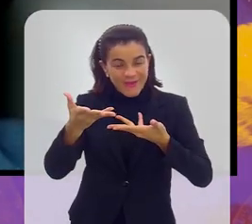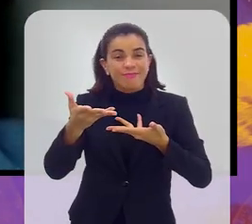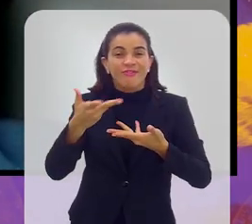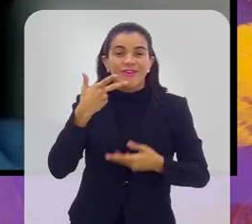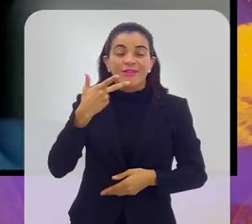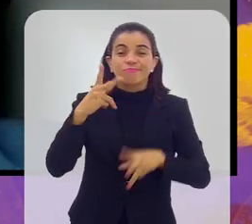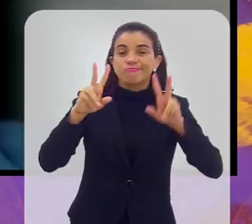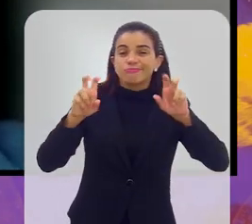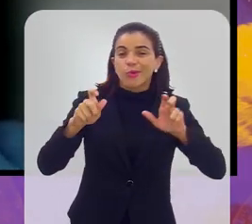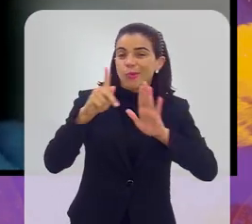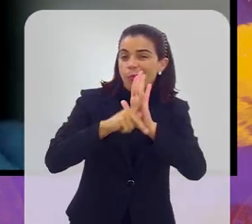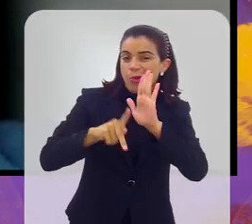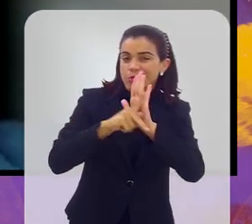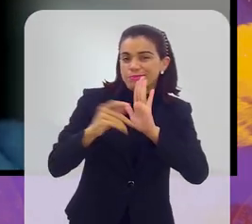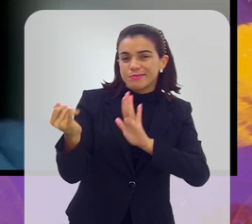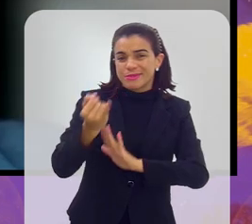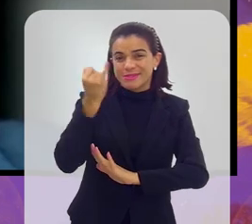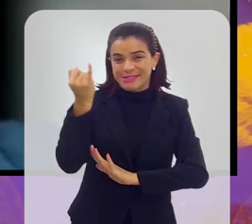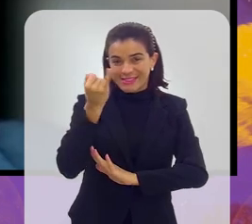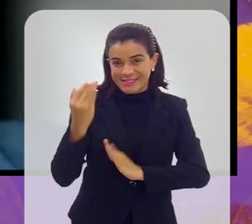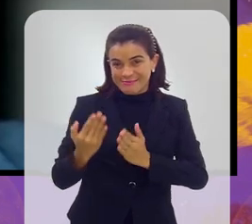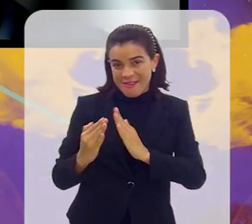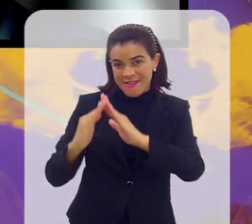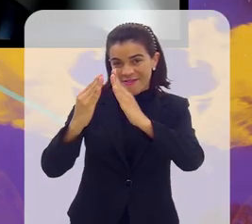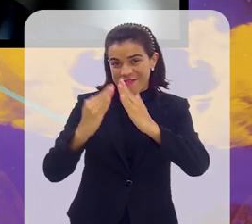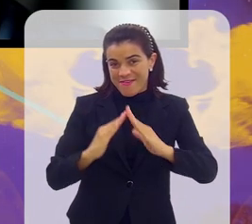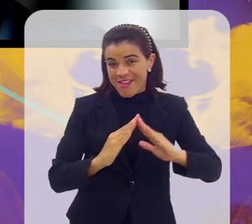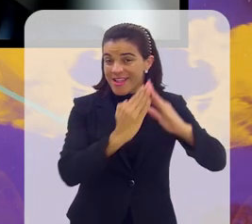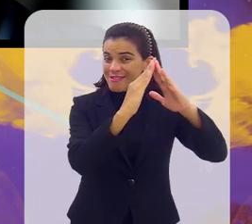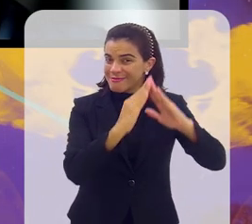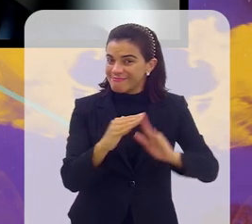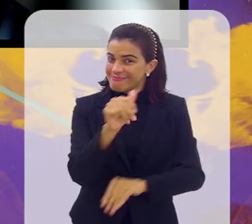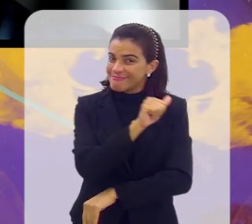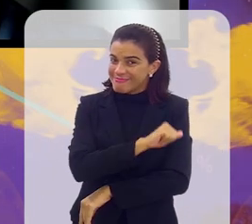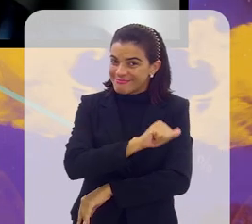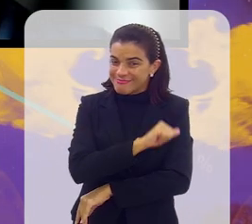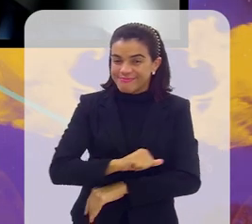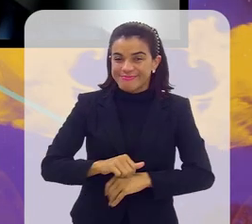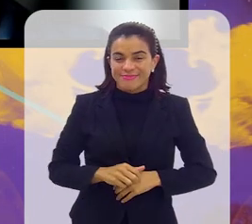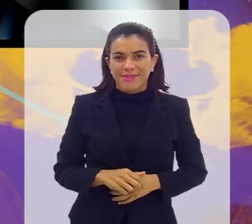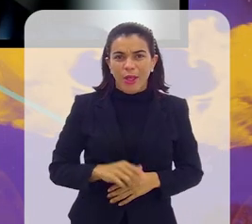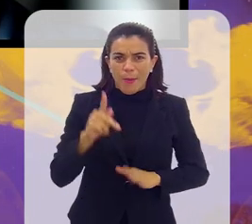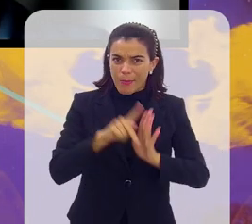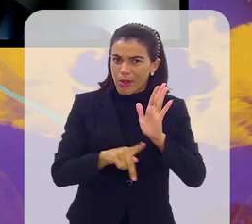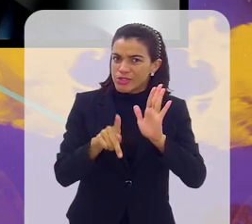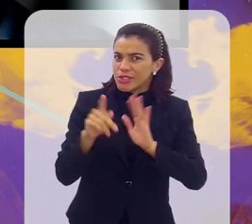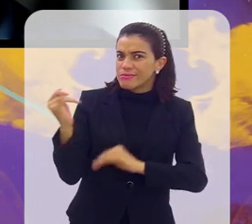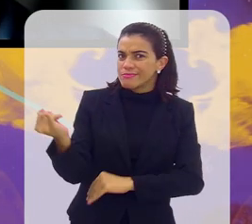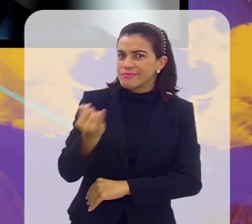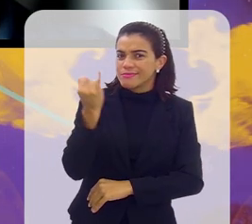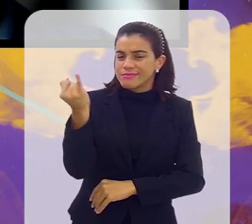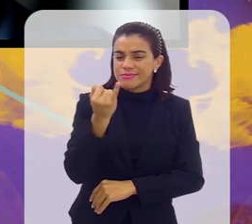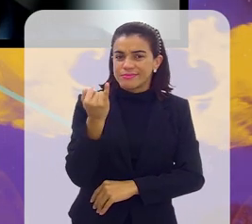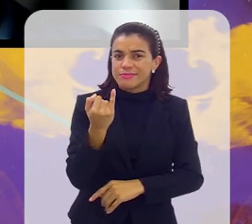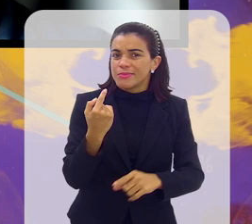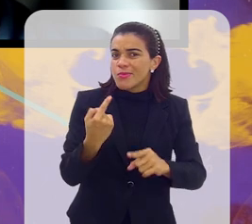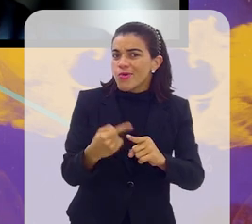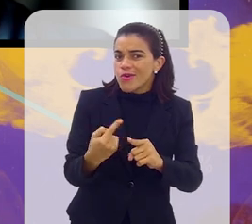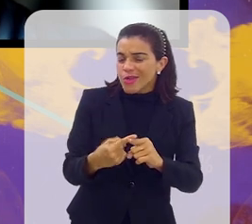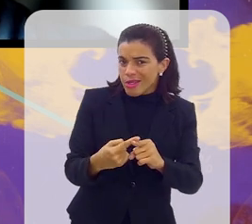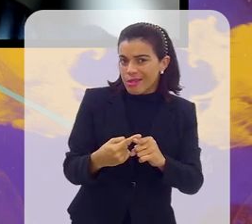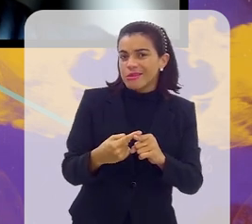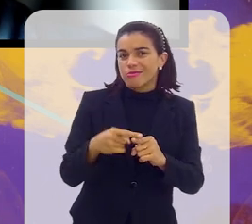de um projeto que é tão importante para as favelas do Brasil. Com certeza, é um projeto importantíssimo. Afinal de